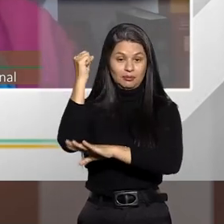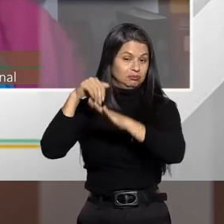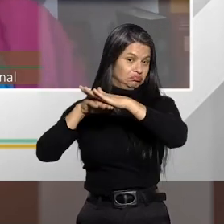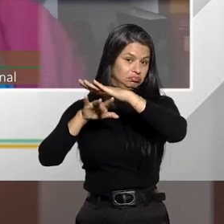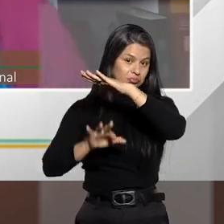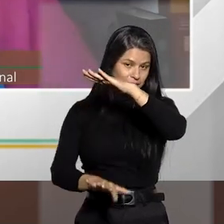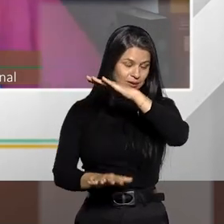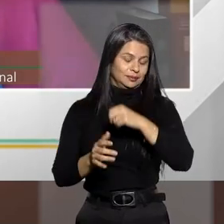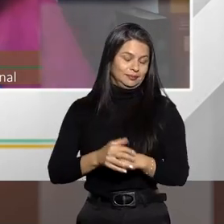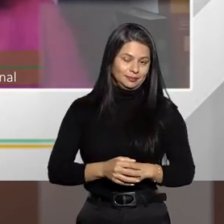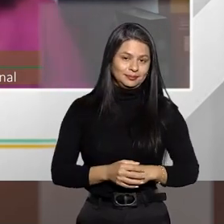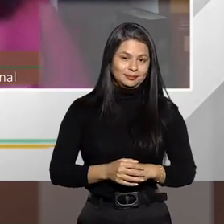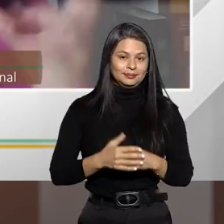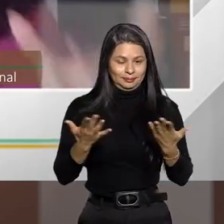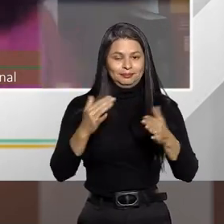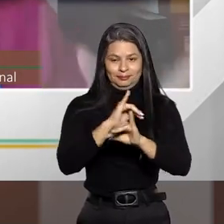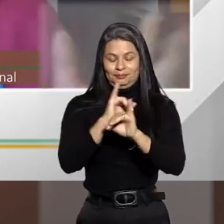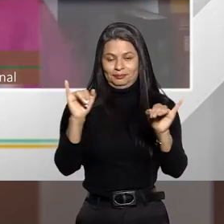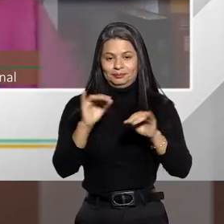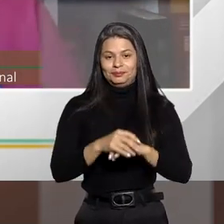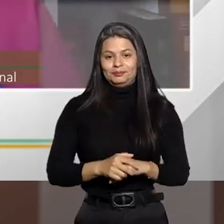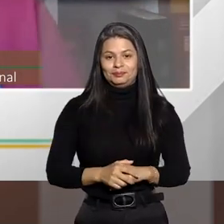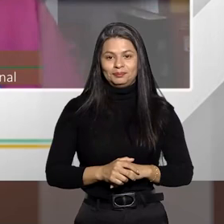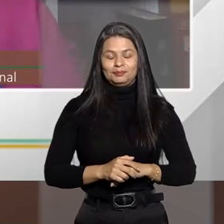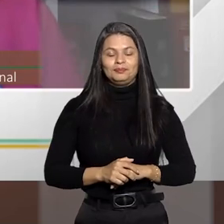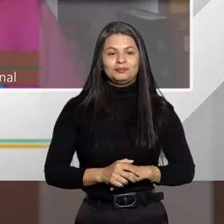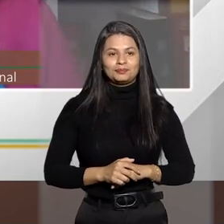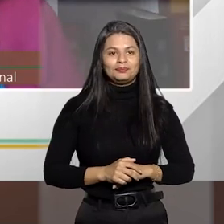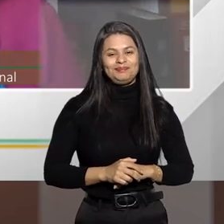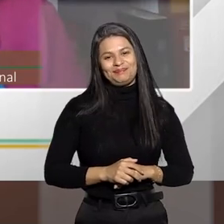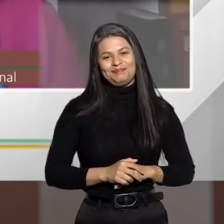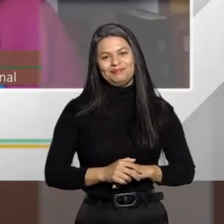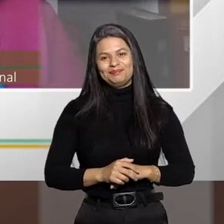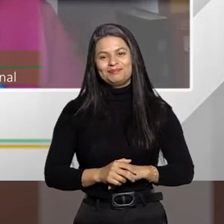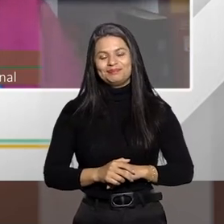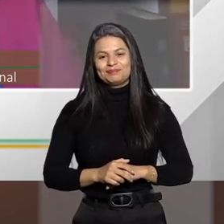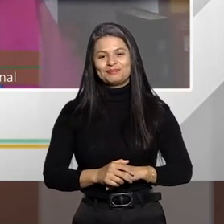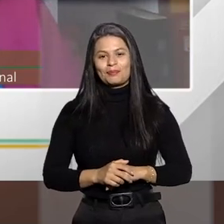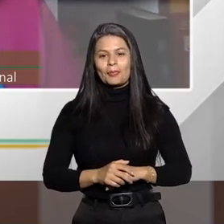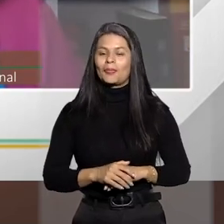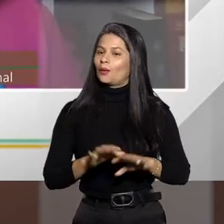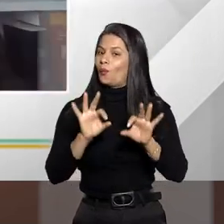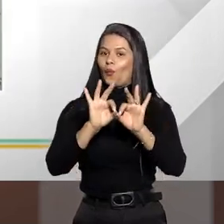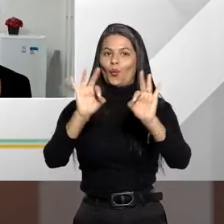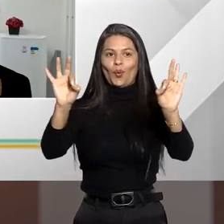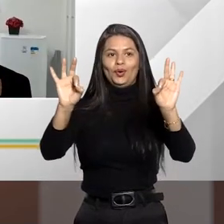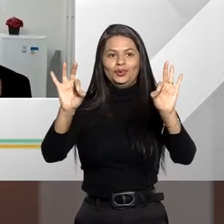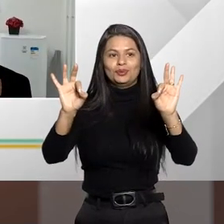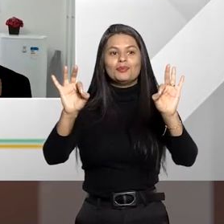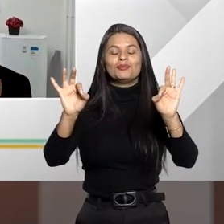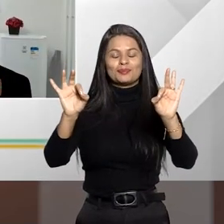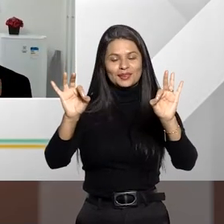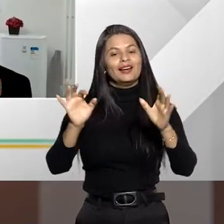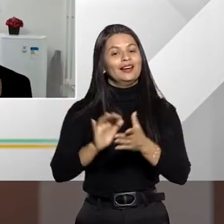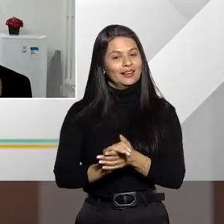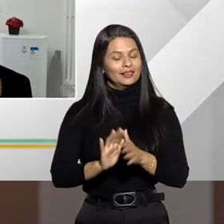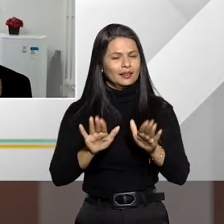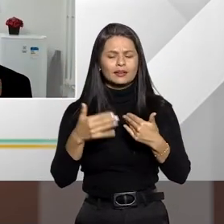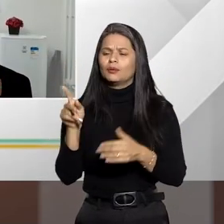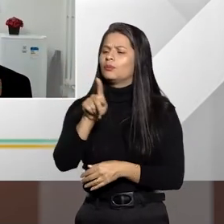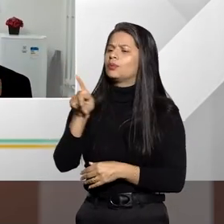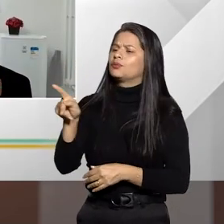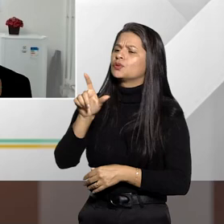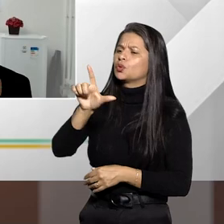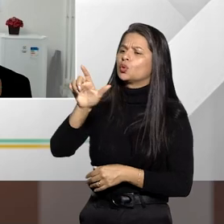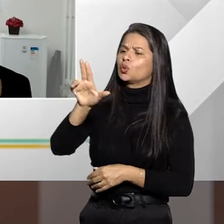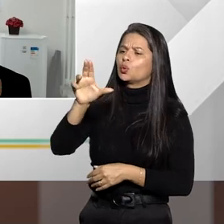no Instituto, tá? Assim a informação ficou completa. Que ótimo. Então, professor Lúcio,